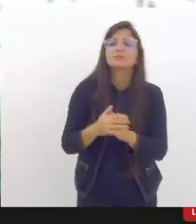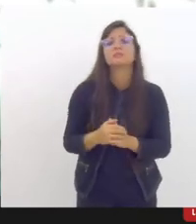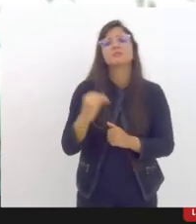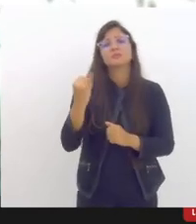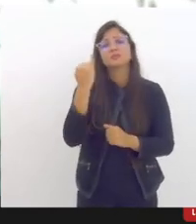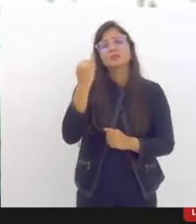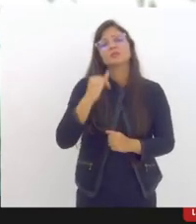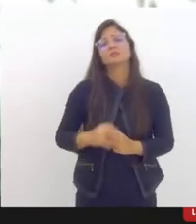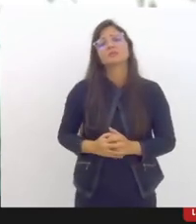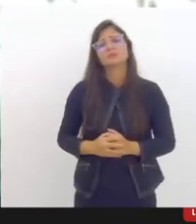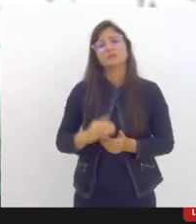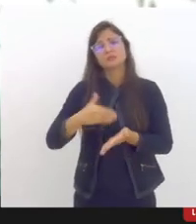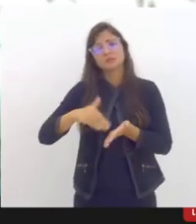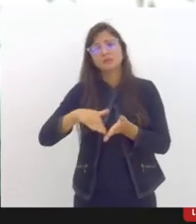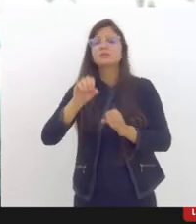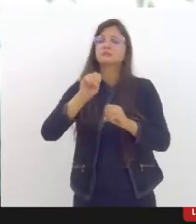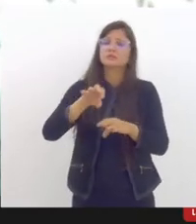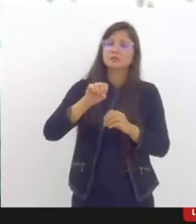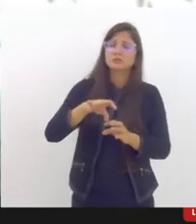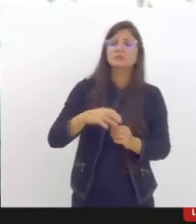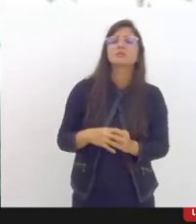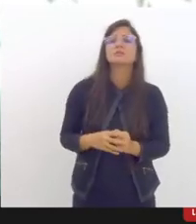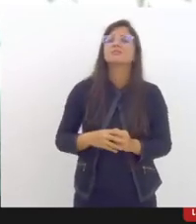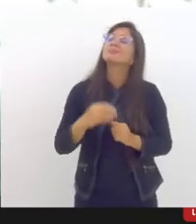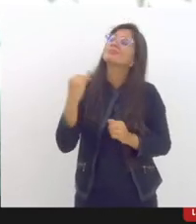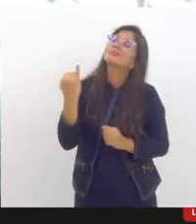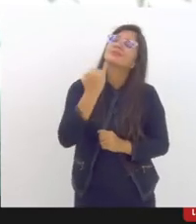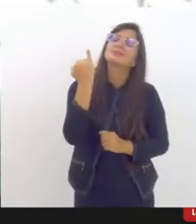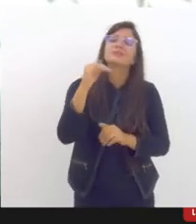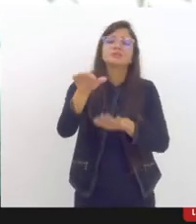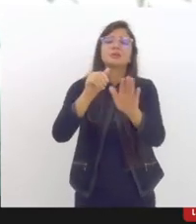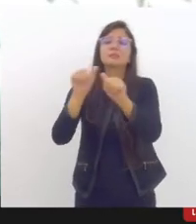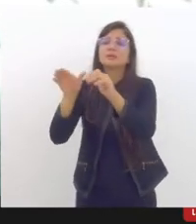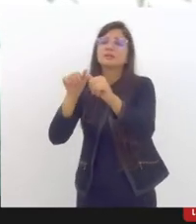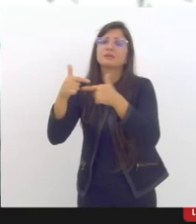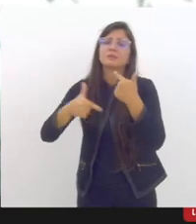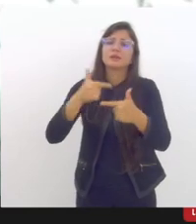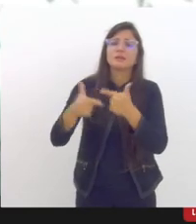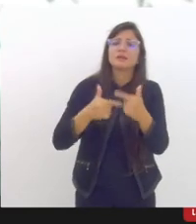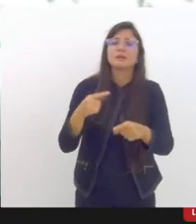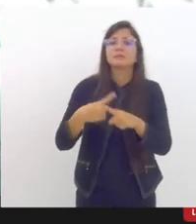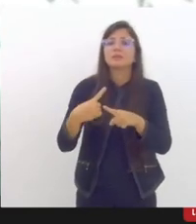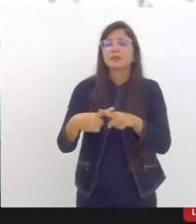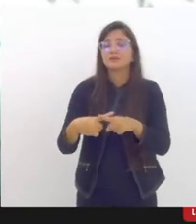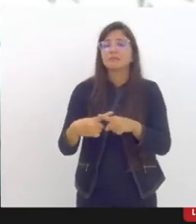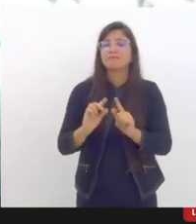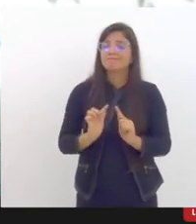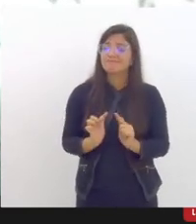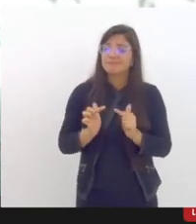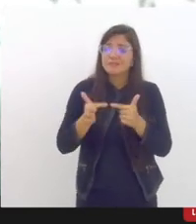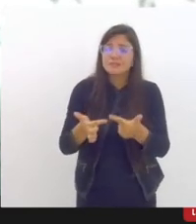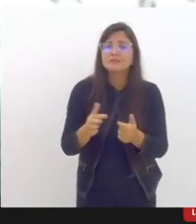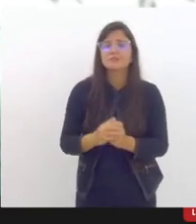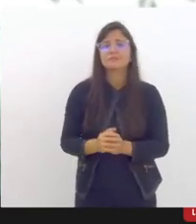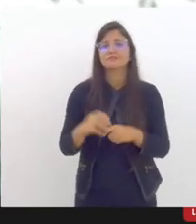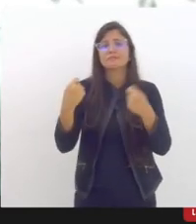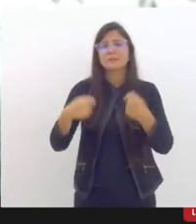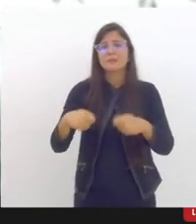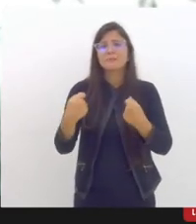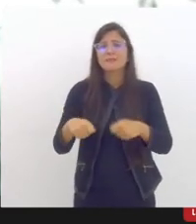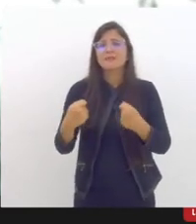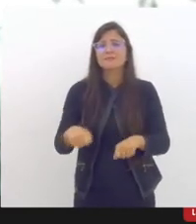secretaria estadual de educação é um passo importante porém a iniciativa demanda ainda um aprofundamento